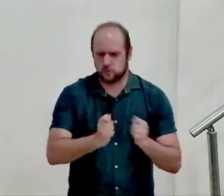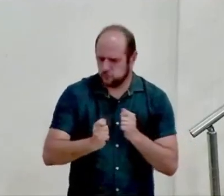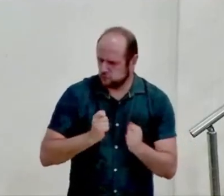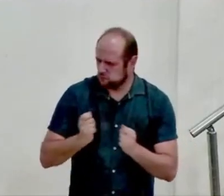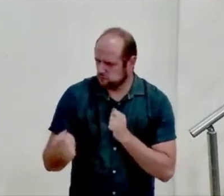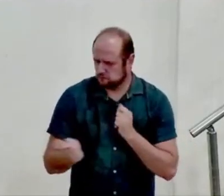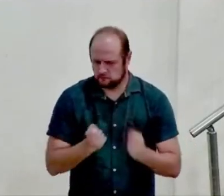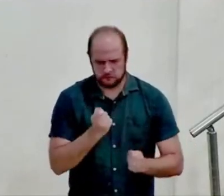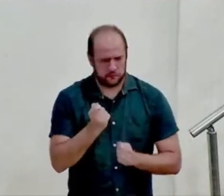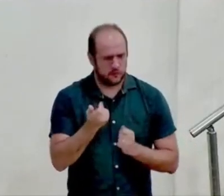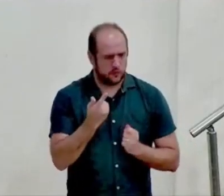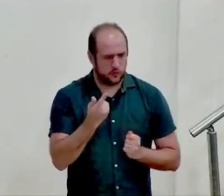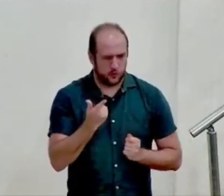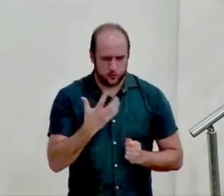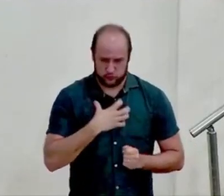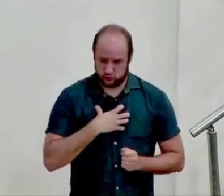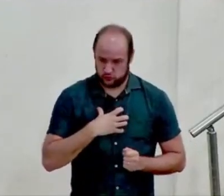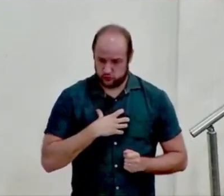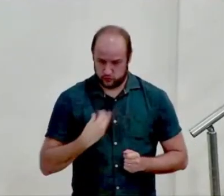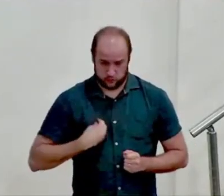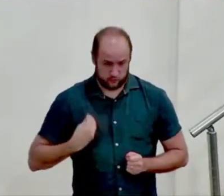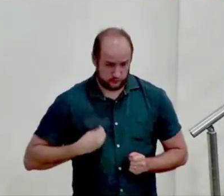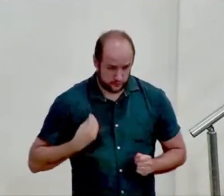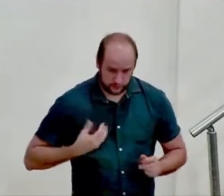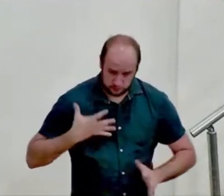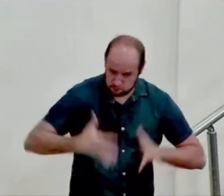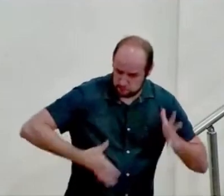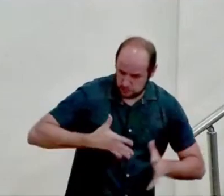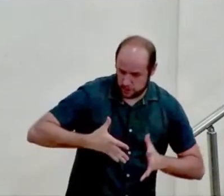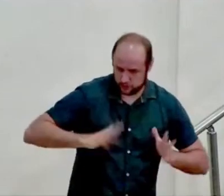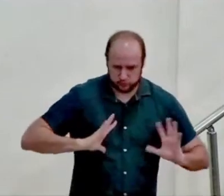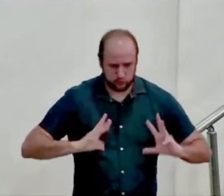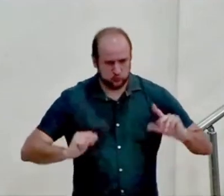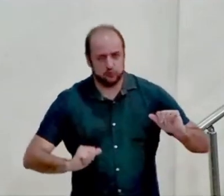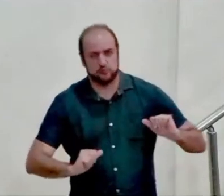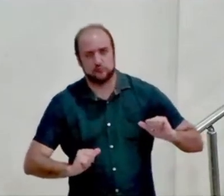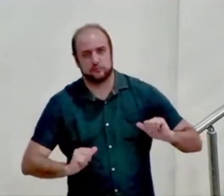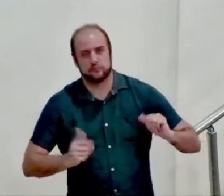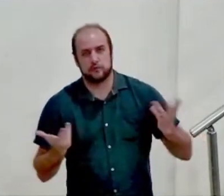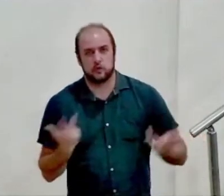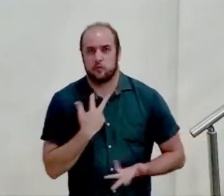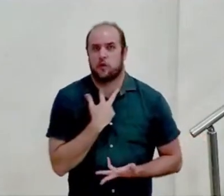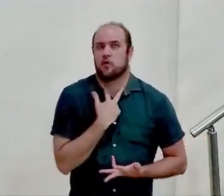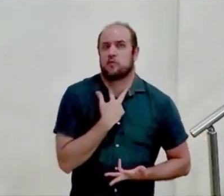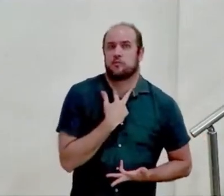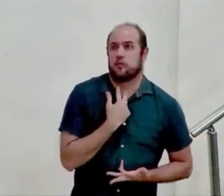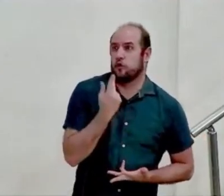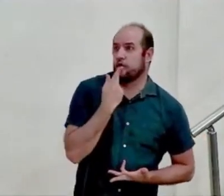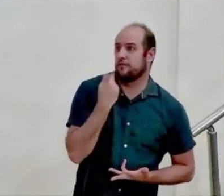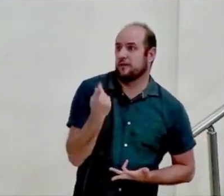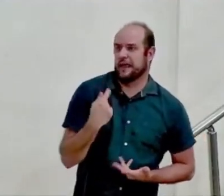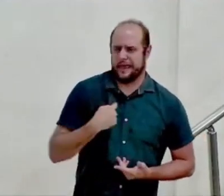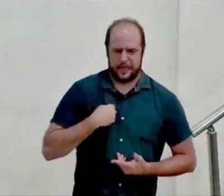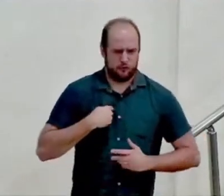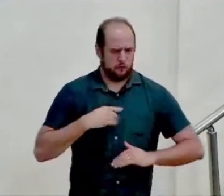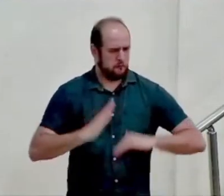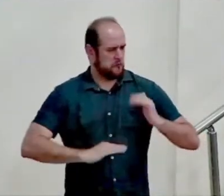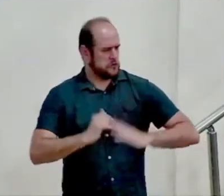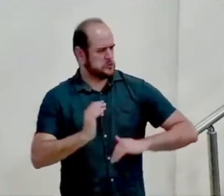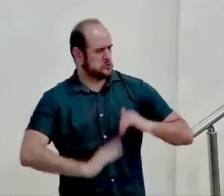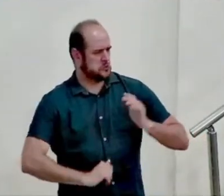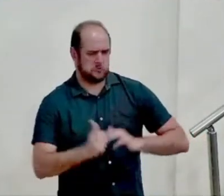ações governa o seu comportamento e você não pode diante disso dizer assim eu faço x,